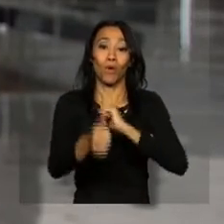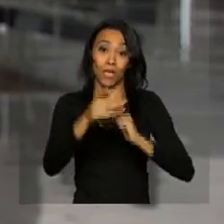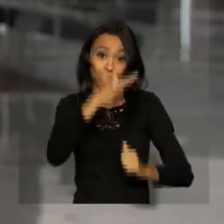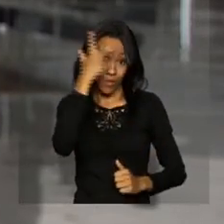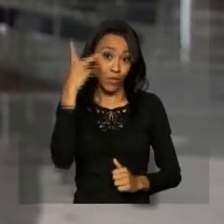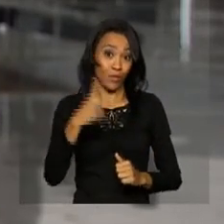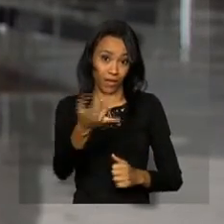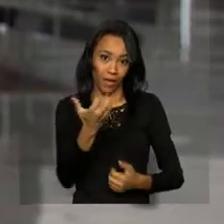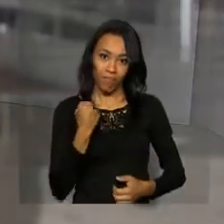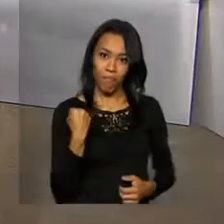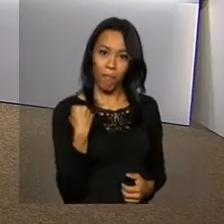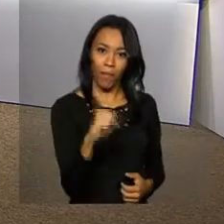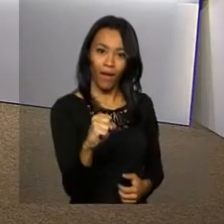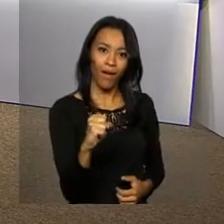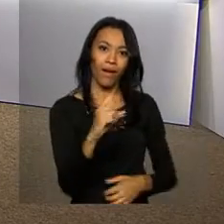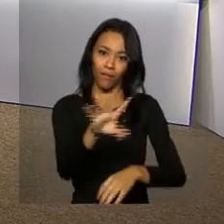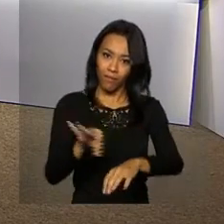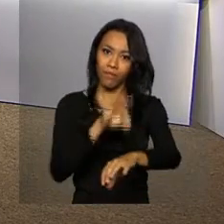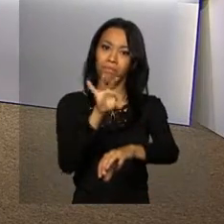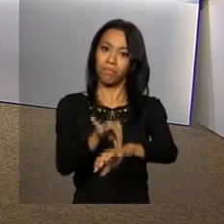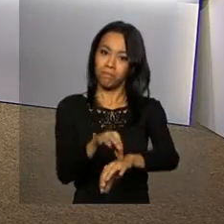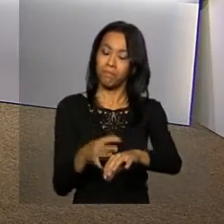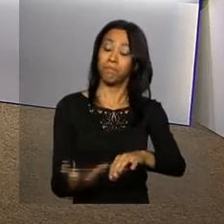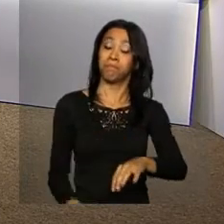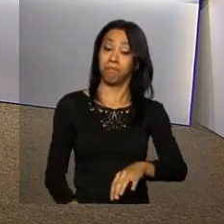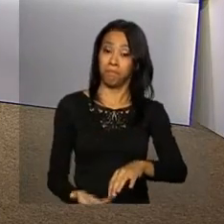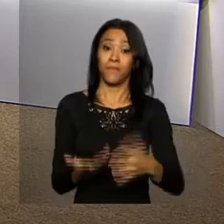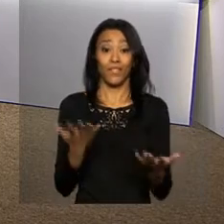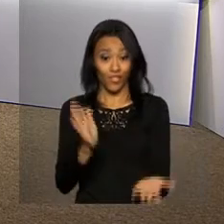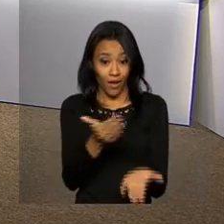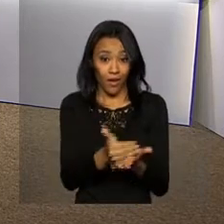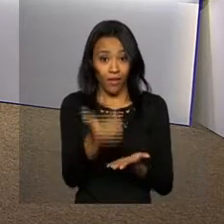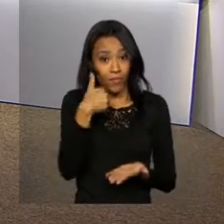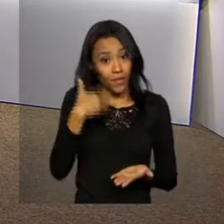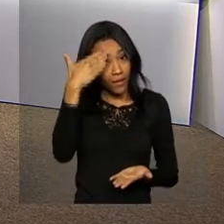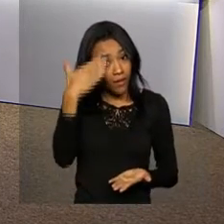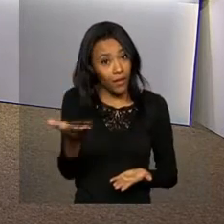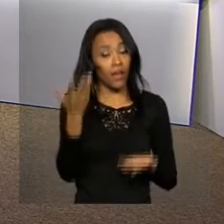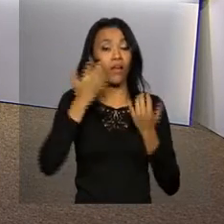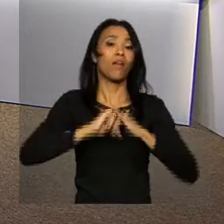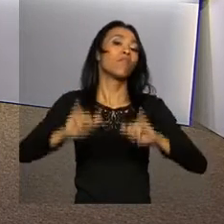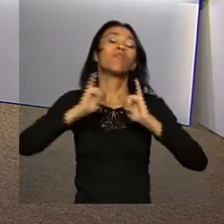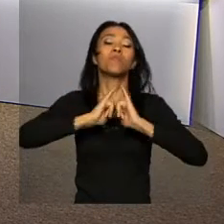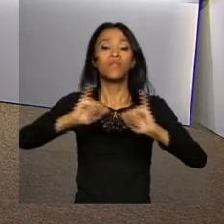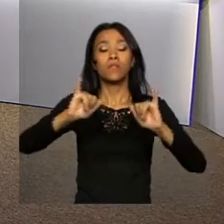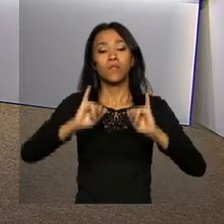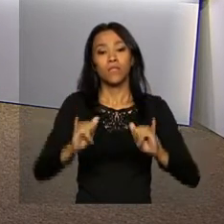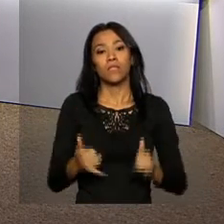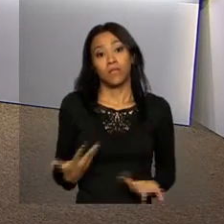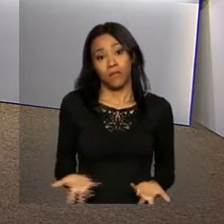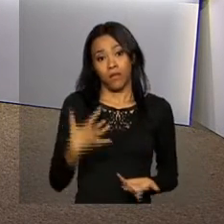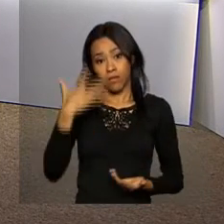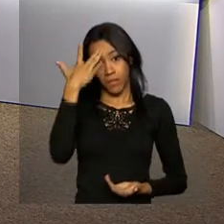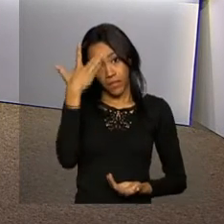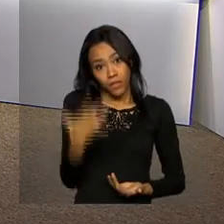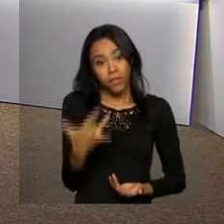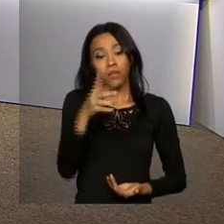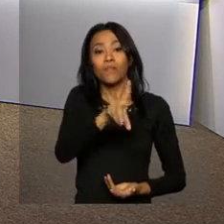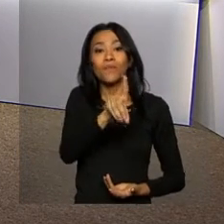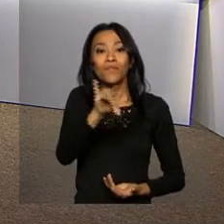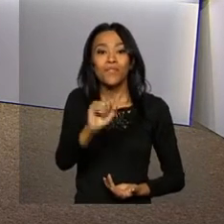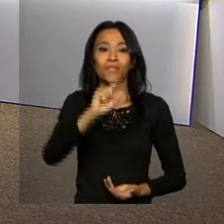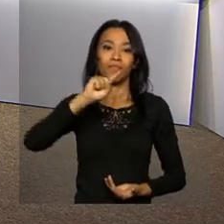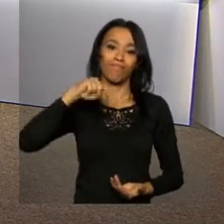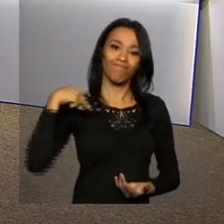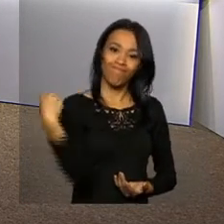no Aedes aegypti. E já foi dado o pontapé inicial, Ana. Obrigado pelas informações. E amanhã é o Dia Nacional de